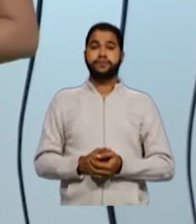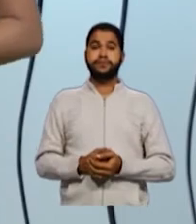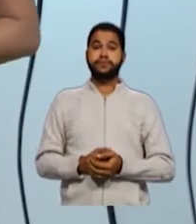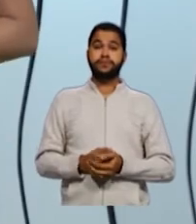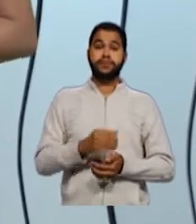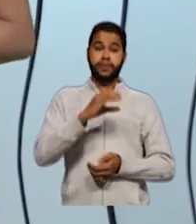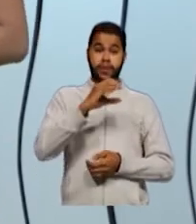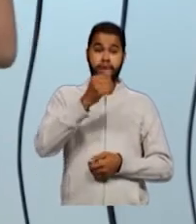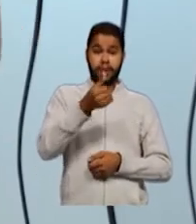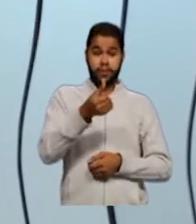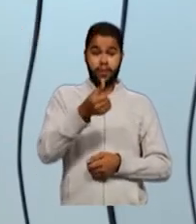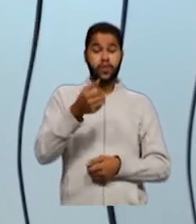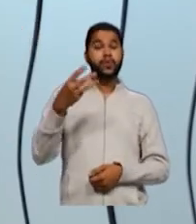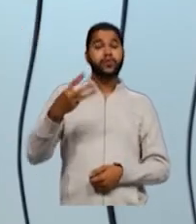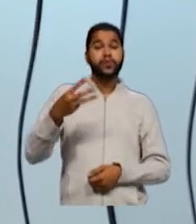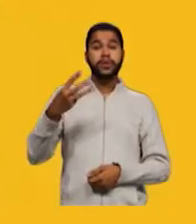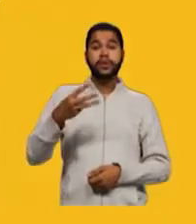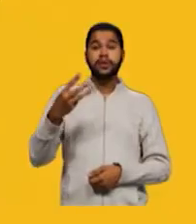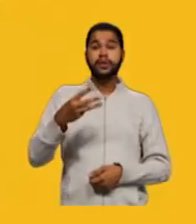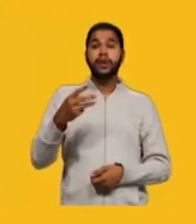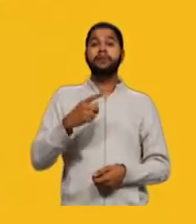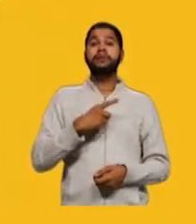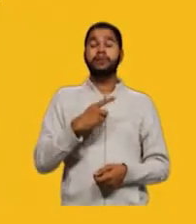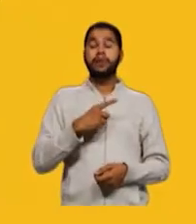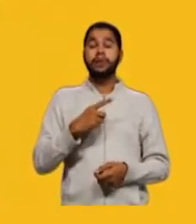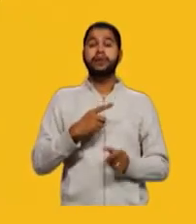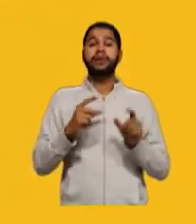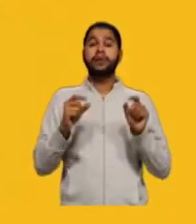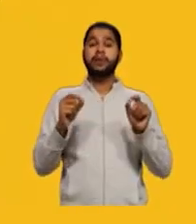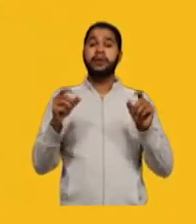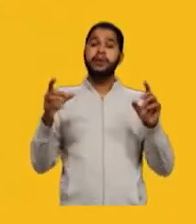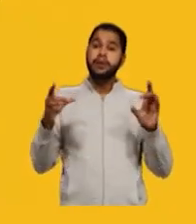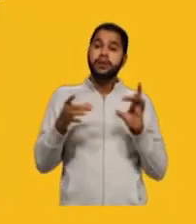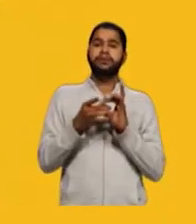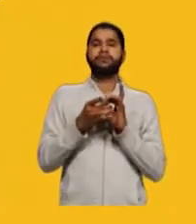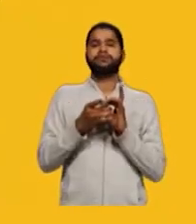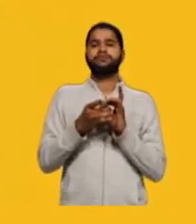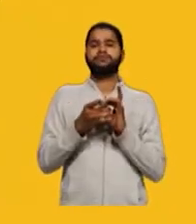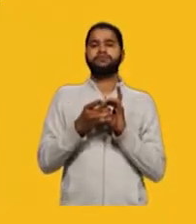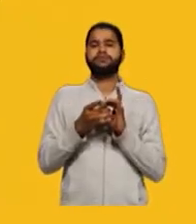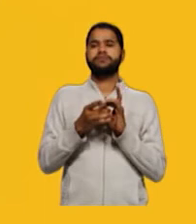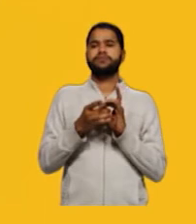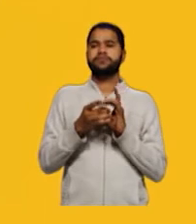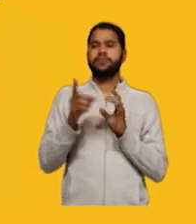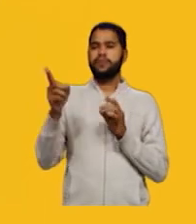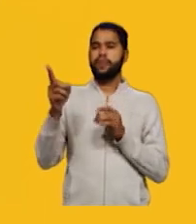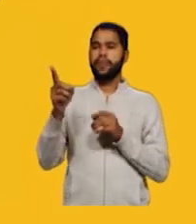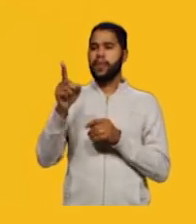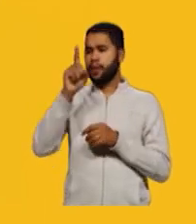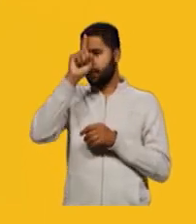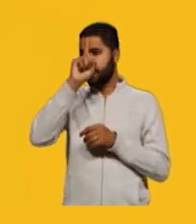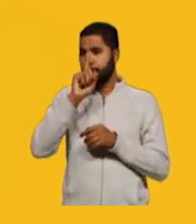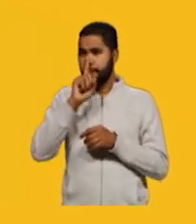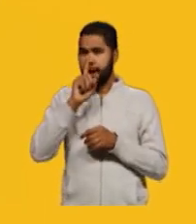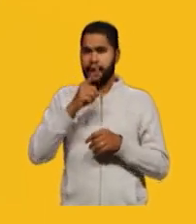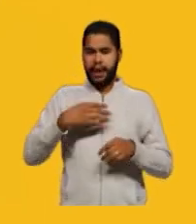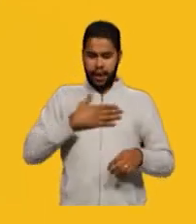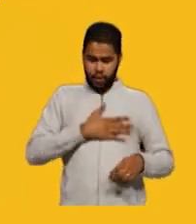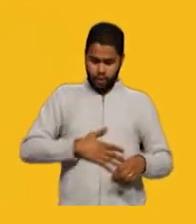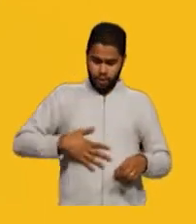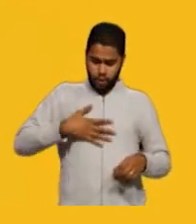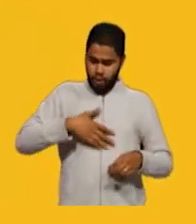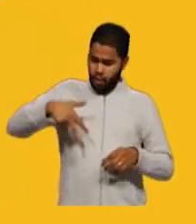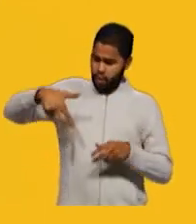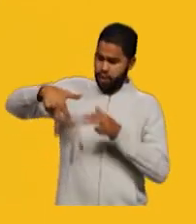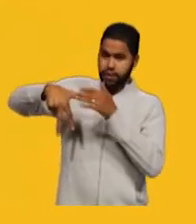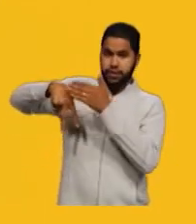Carbono terciário é justamente os carbonos que estão nesses ciclos, que seria o tórax, seria mais embaixo.